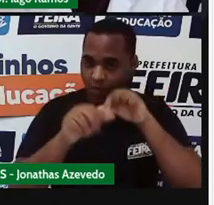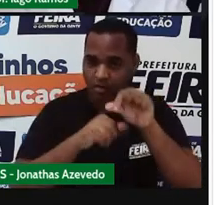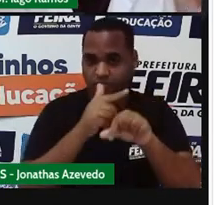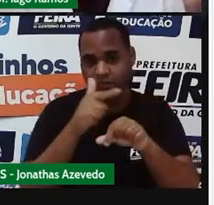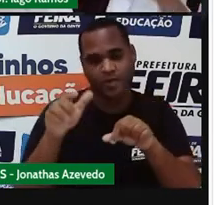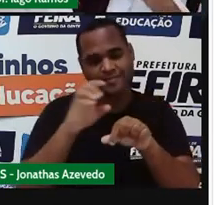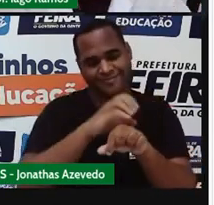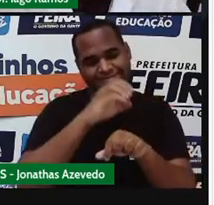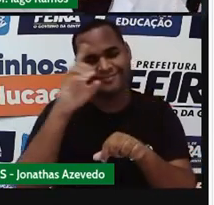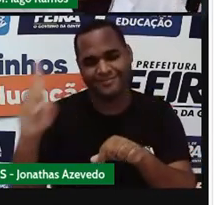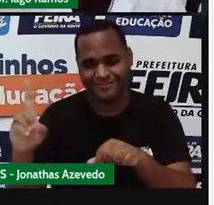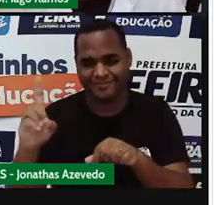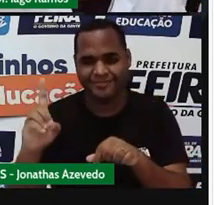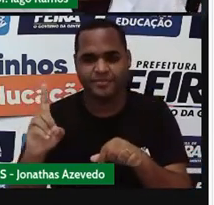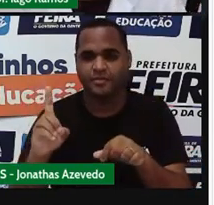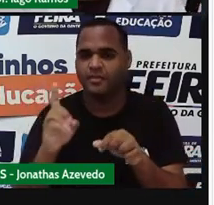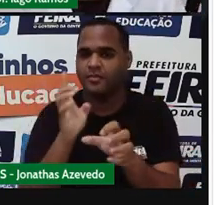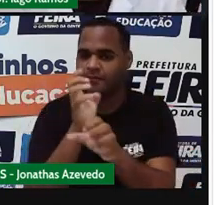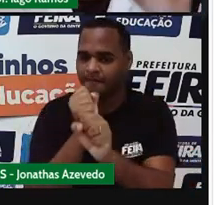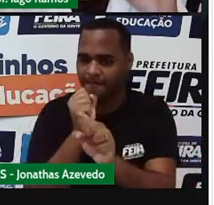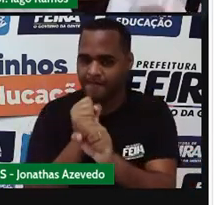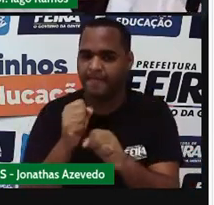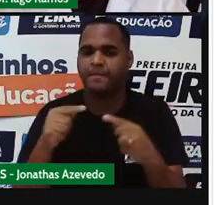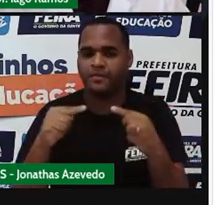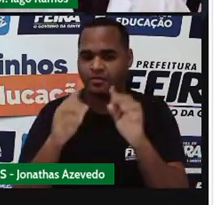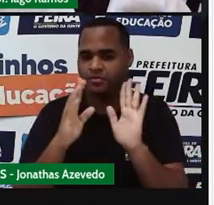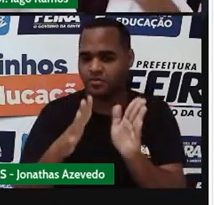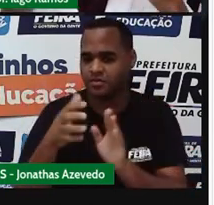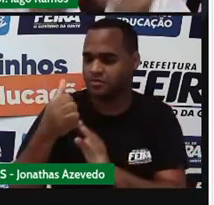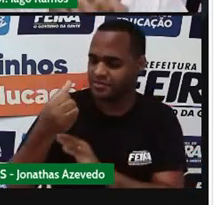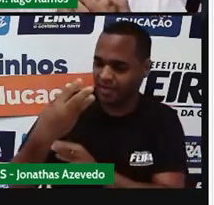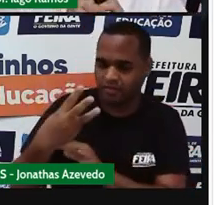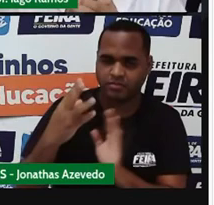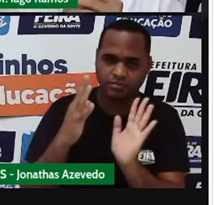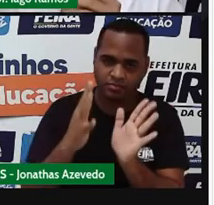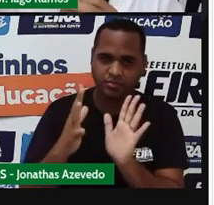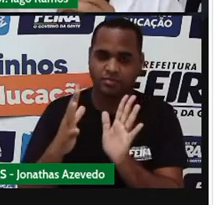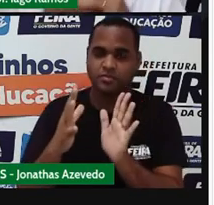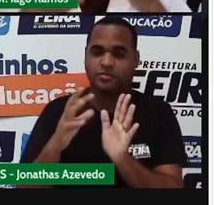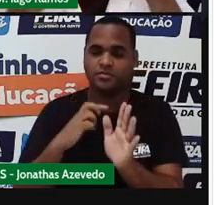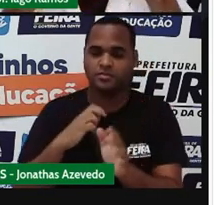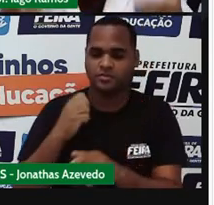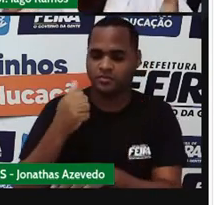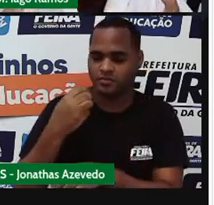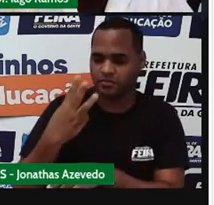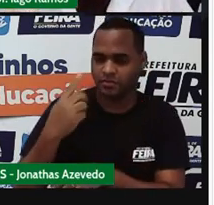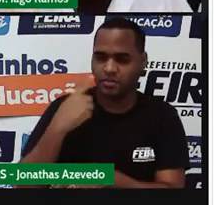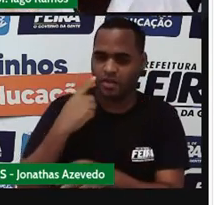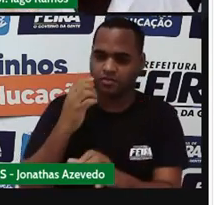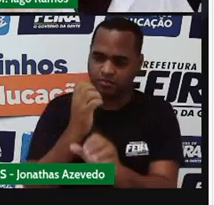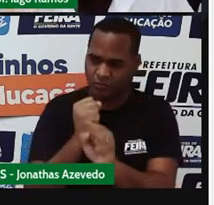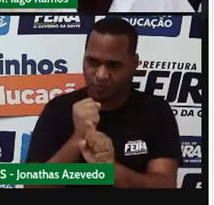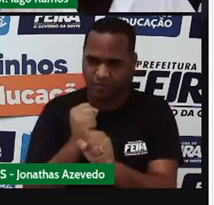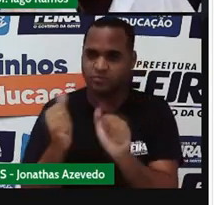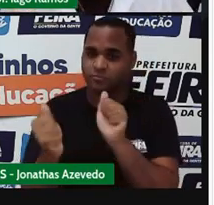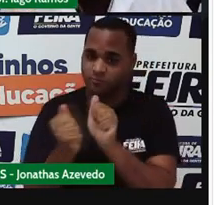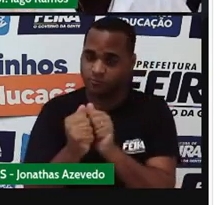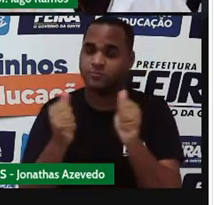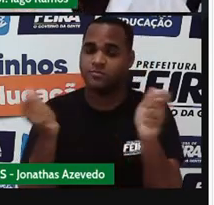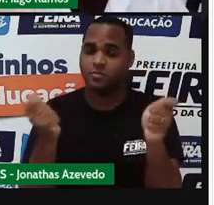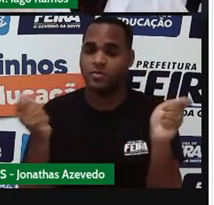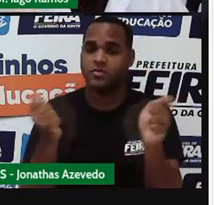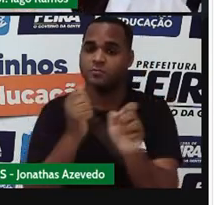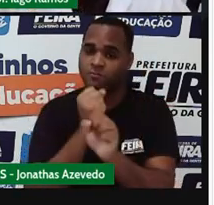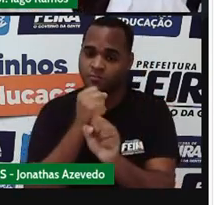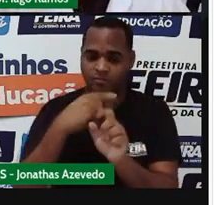outro lado. Só que quando eu coloco do outro lado já tem 13. esse 13 que está lá vai ter que juntar com o 5. Então vai ficar mais